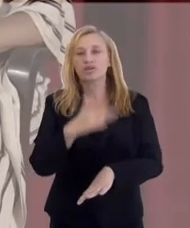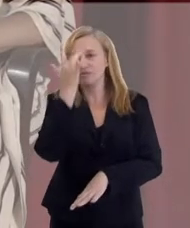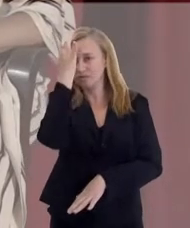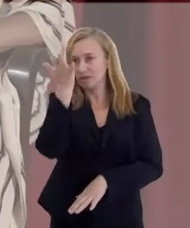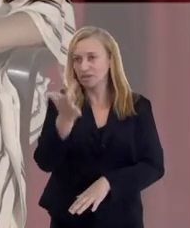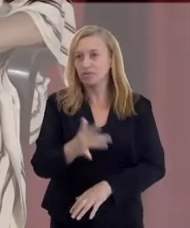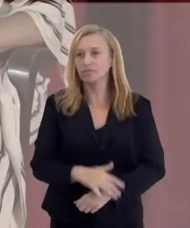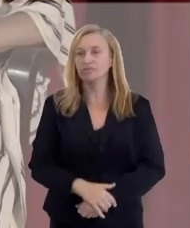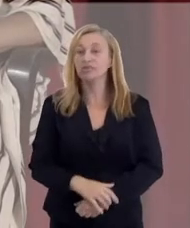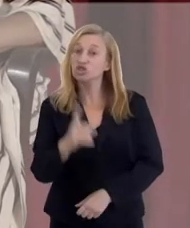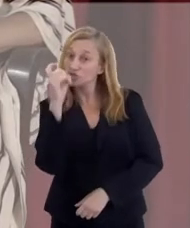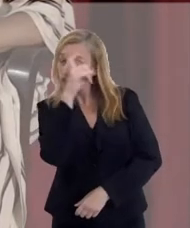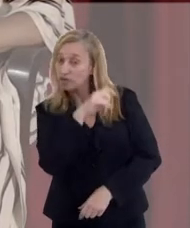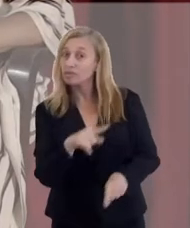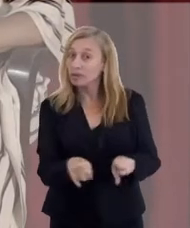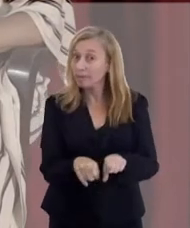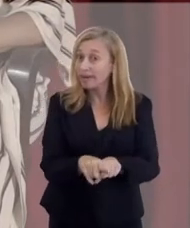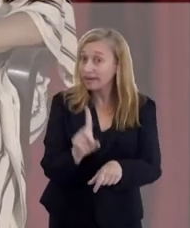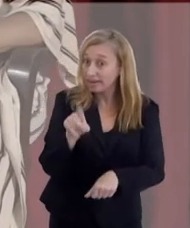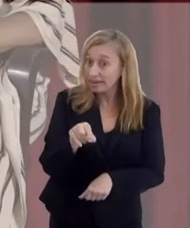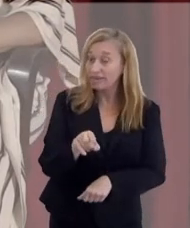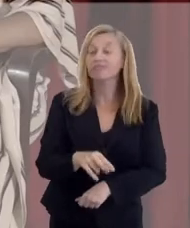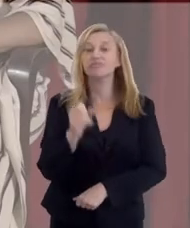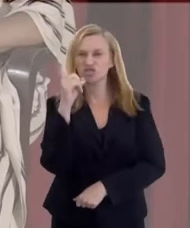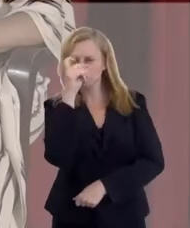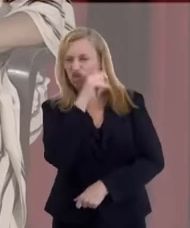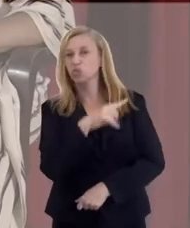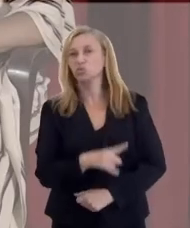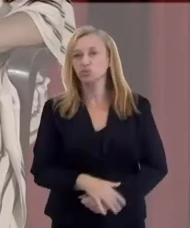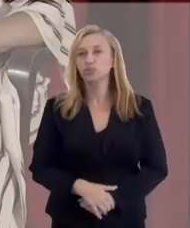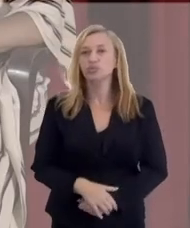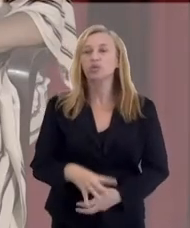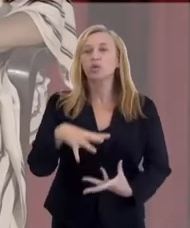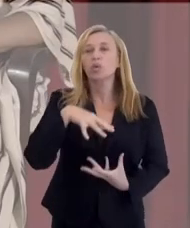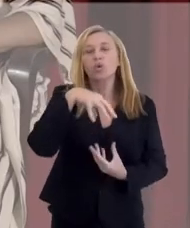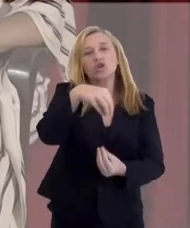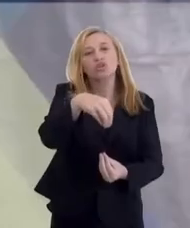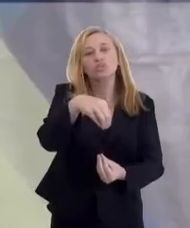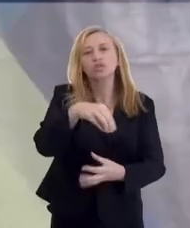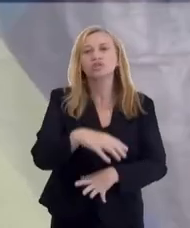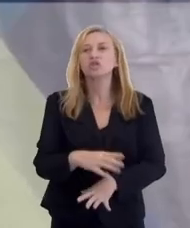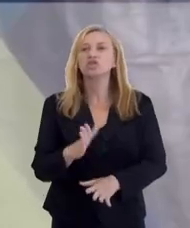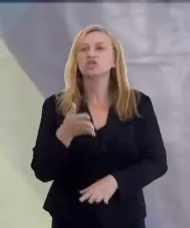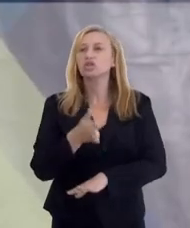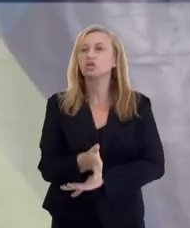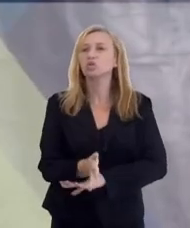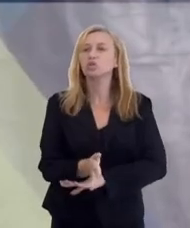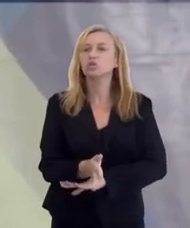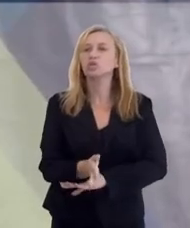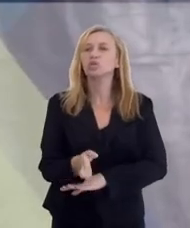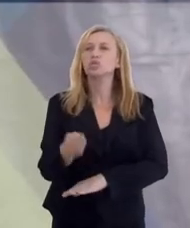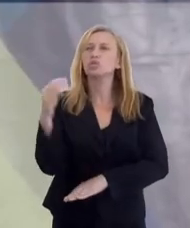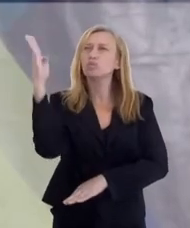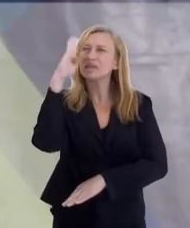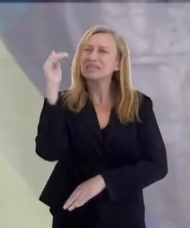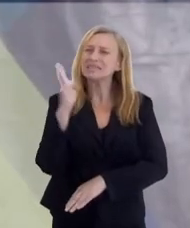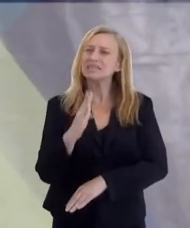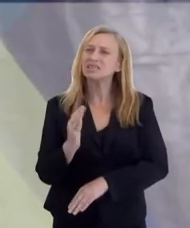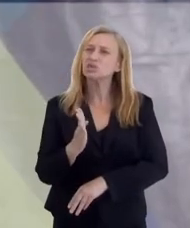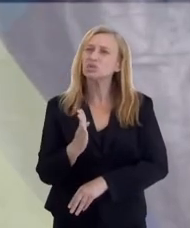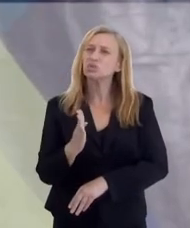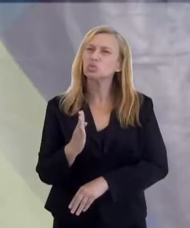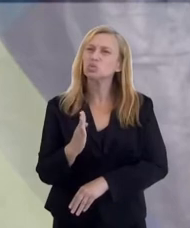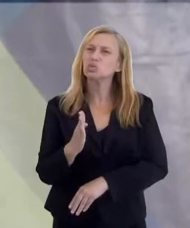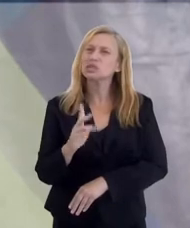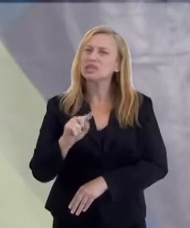fácil, mas já foi muito difícil, não é, Alexandre? Sim, muito difícil. O Espiritismo chegou no Brasil